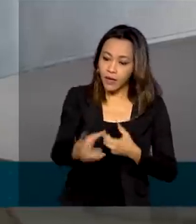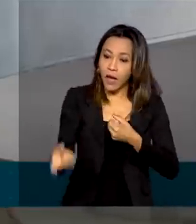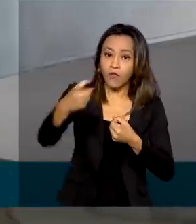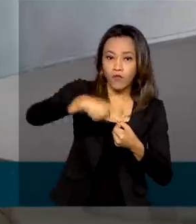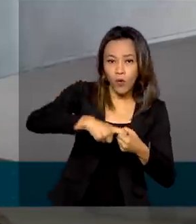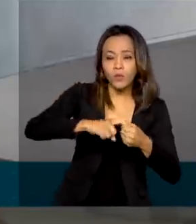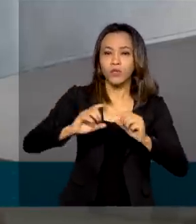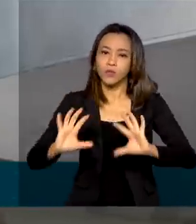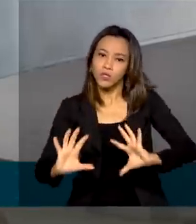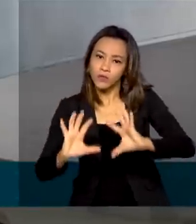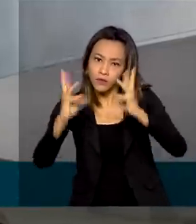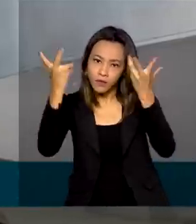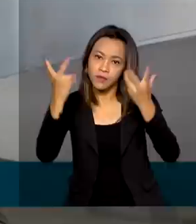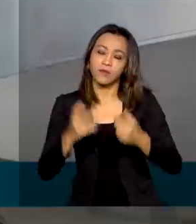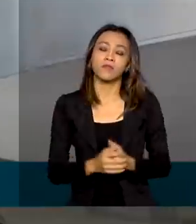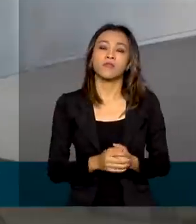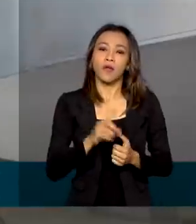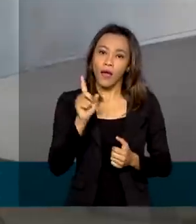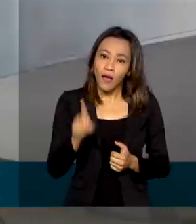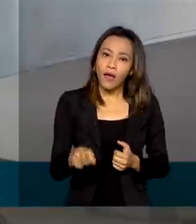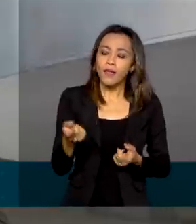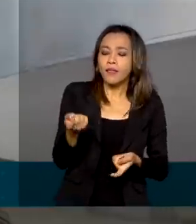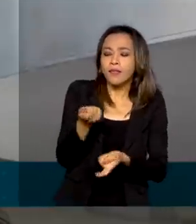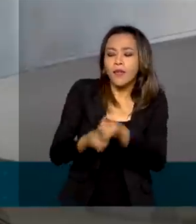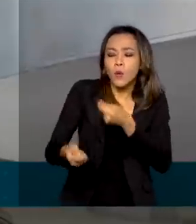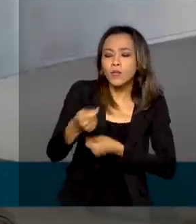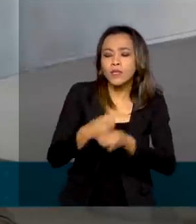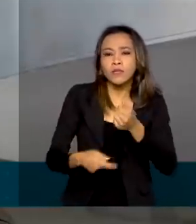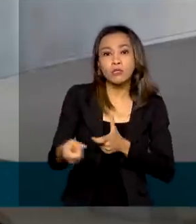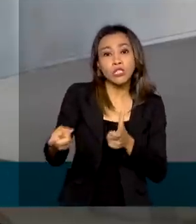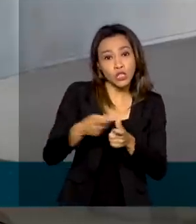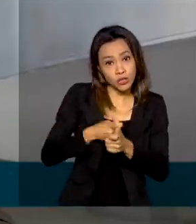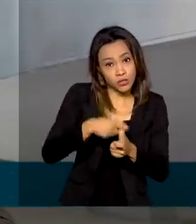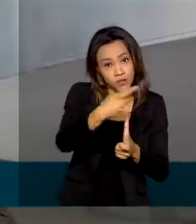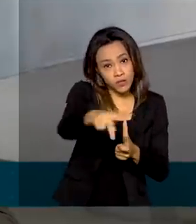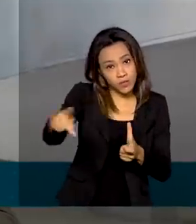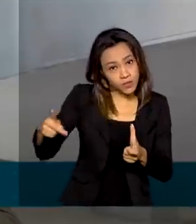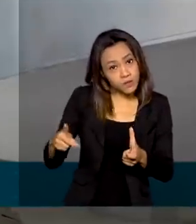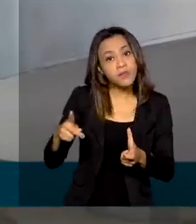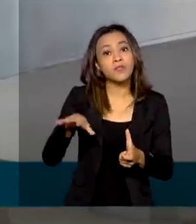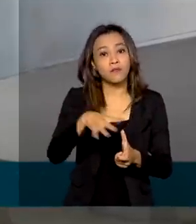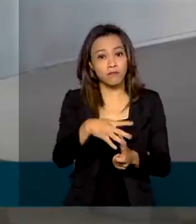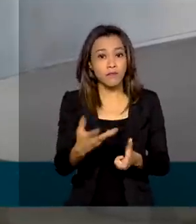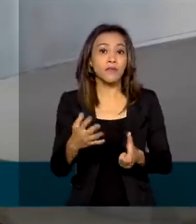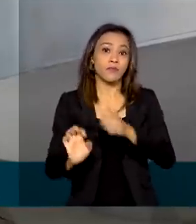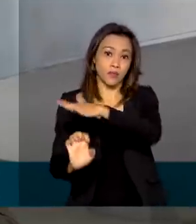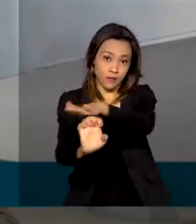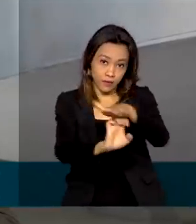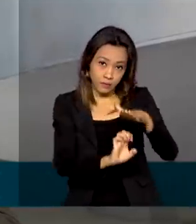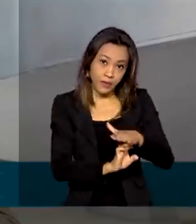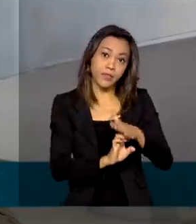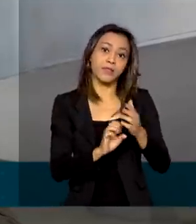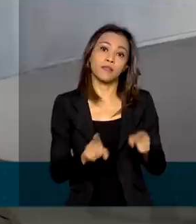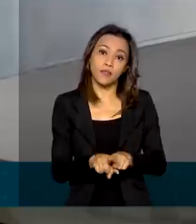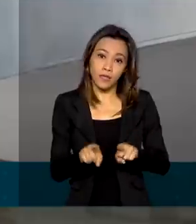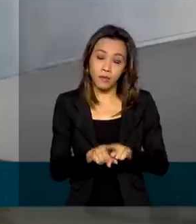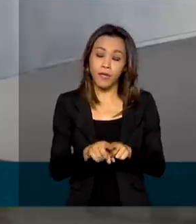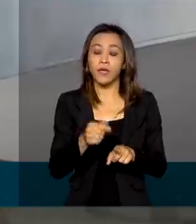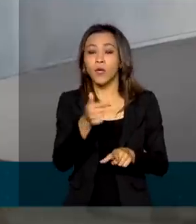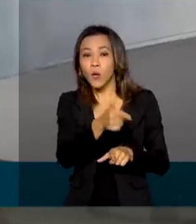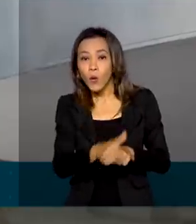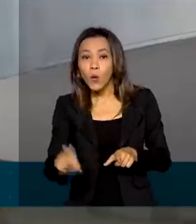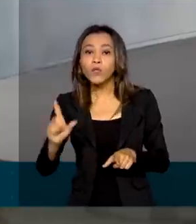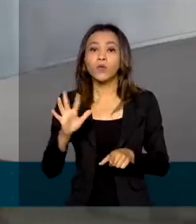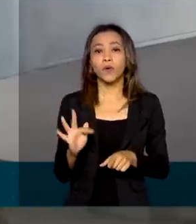Esse programa dá autorização para a renegociação de dívidas tributárias e não tributárias, inclusive as com o Fundo de Garantia do